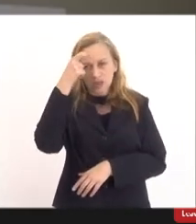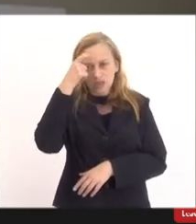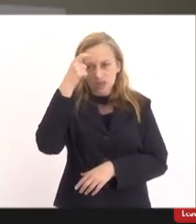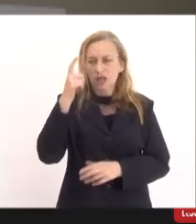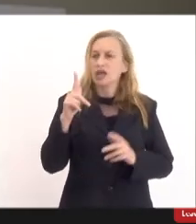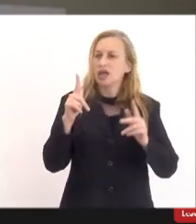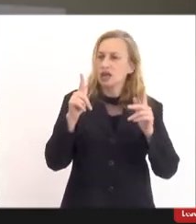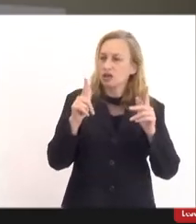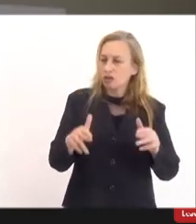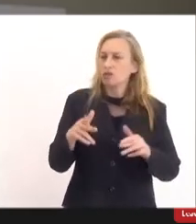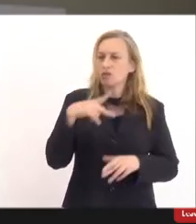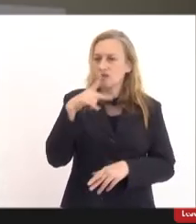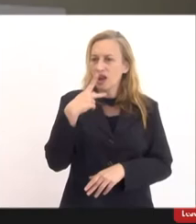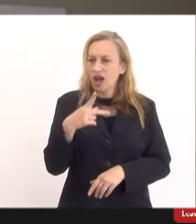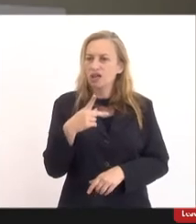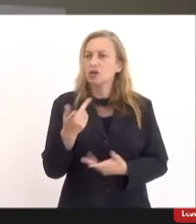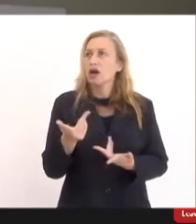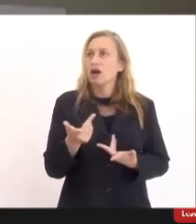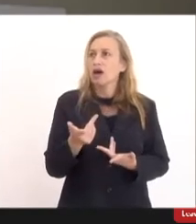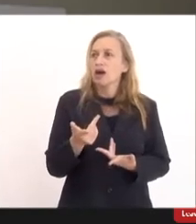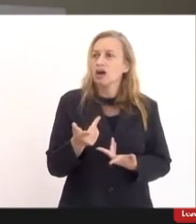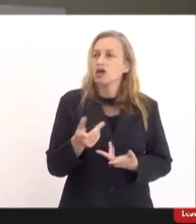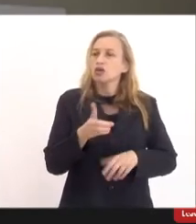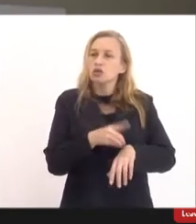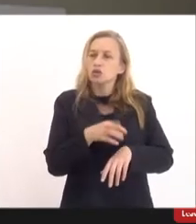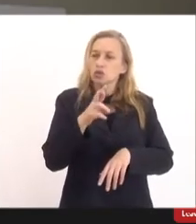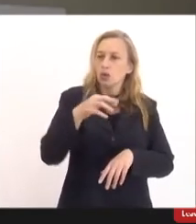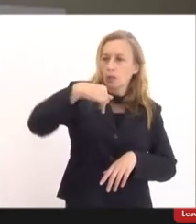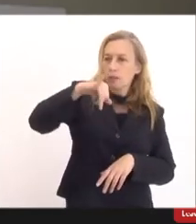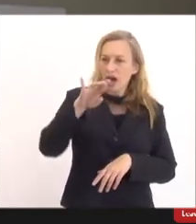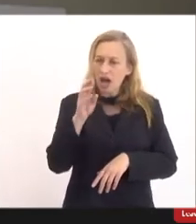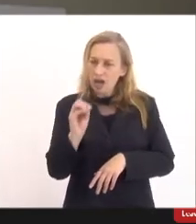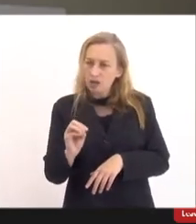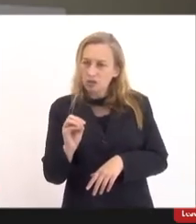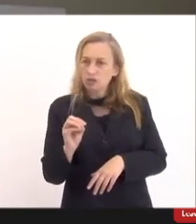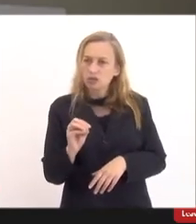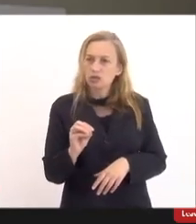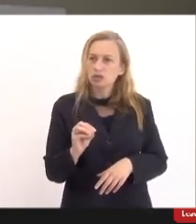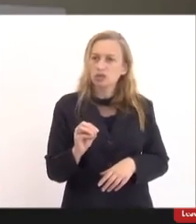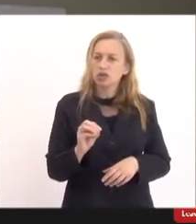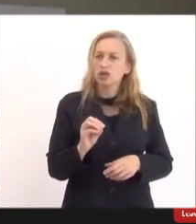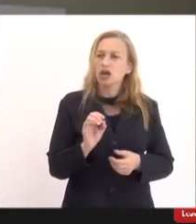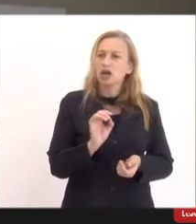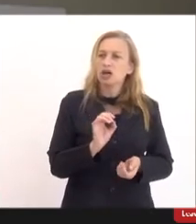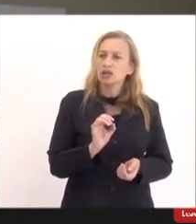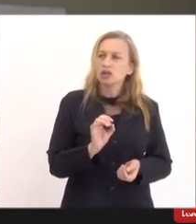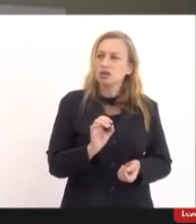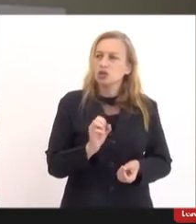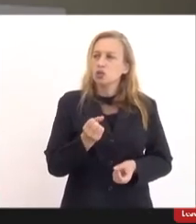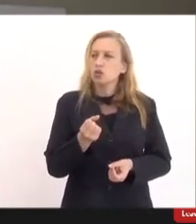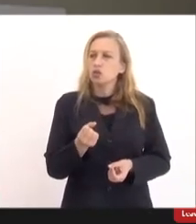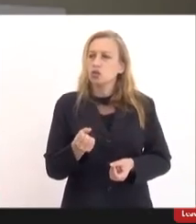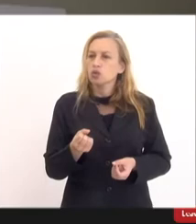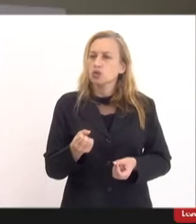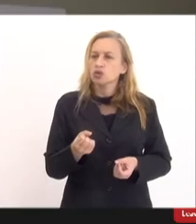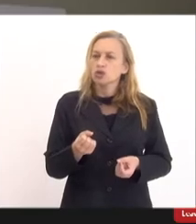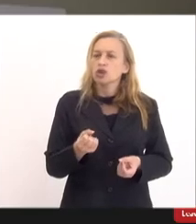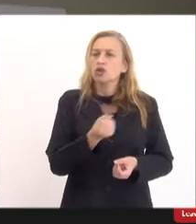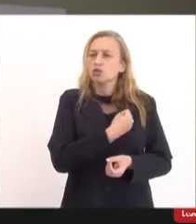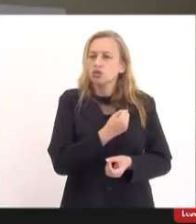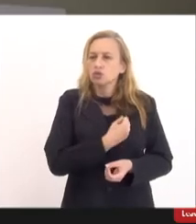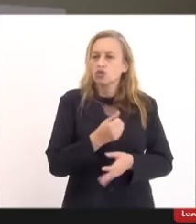como foi colocado pelo doutor Mário Sérgio, esperamos que o número de crianças